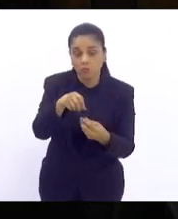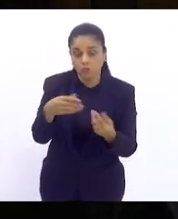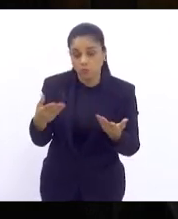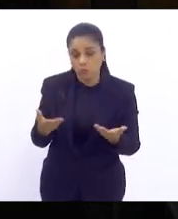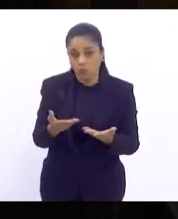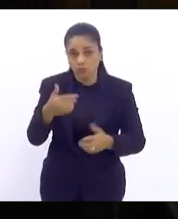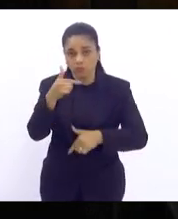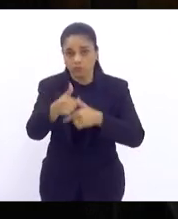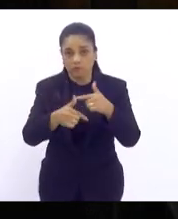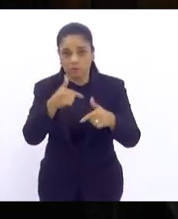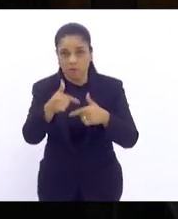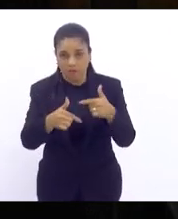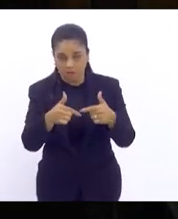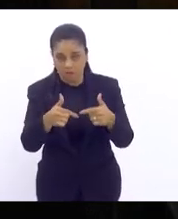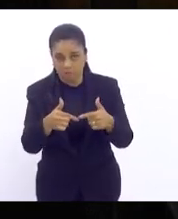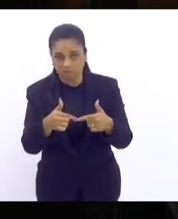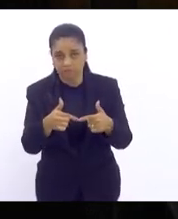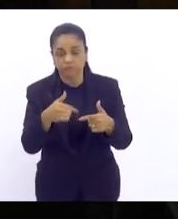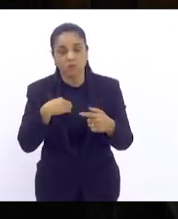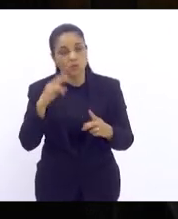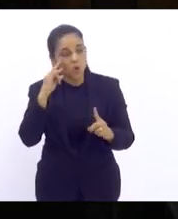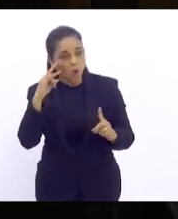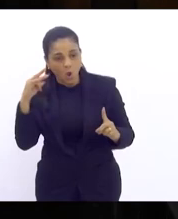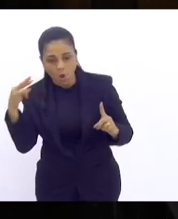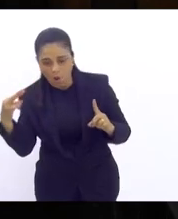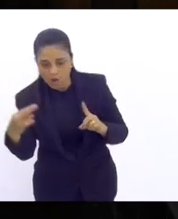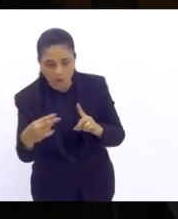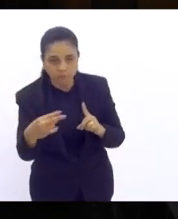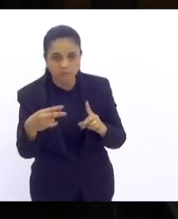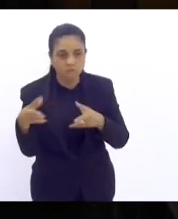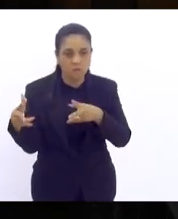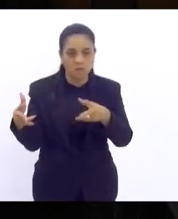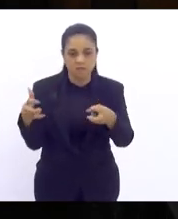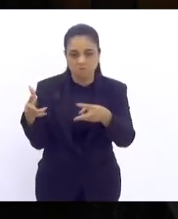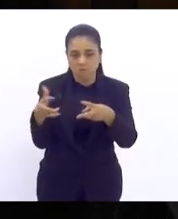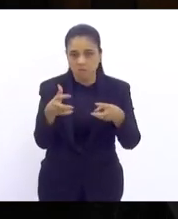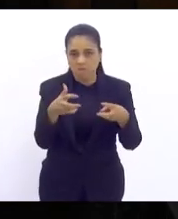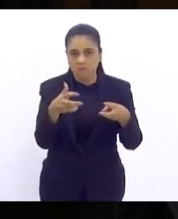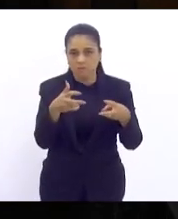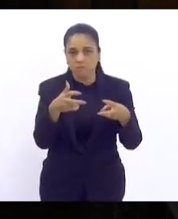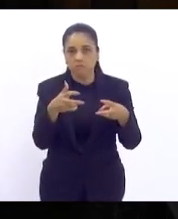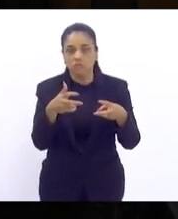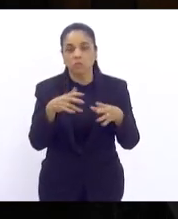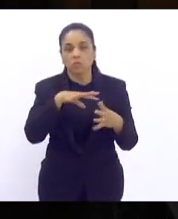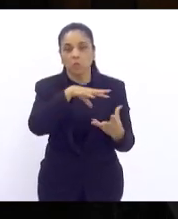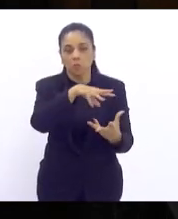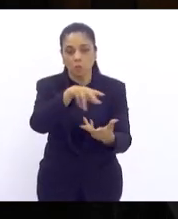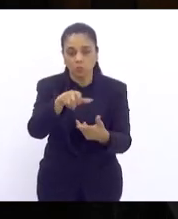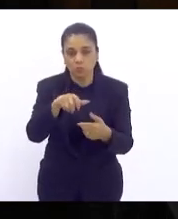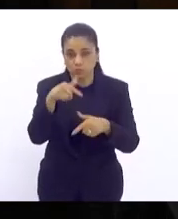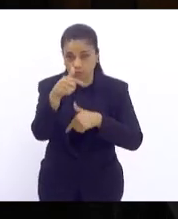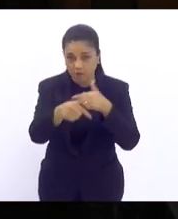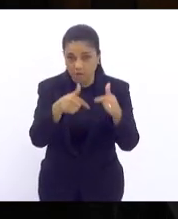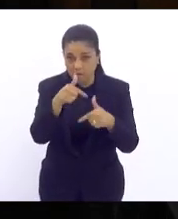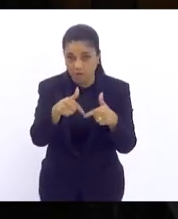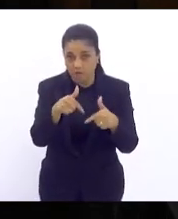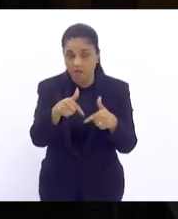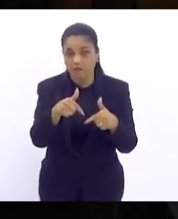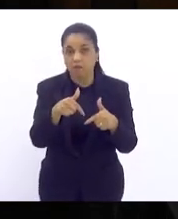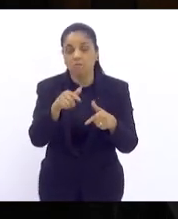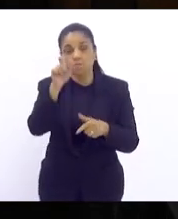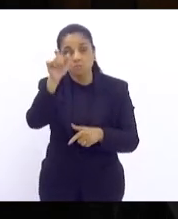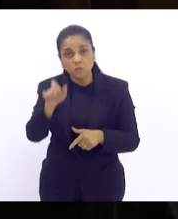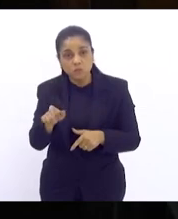hoje é claro que quando nós olhamos e percebemos que por exemplo nesse mundo do trabalho uma pessoa que